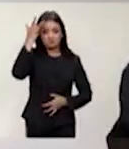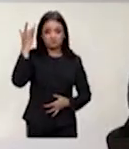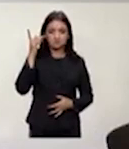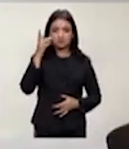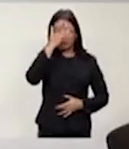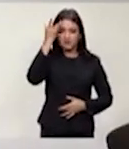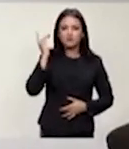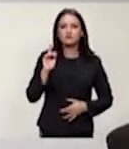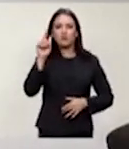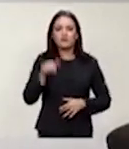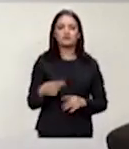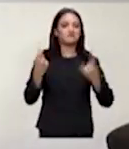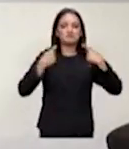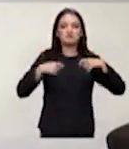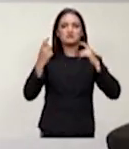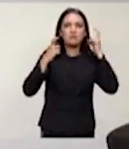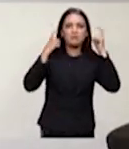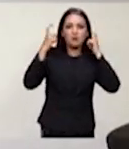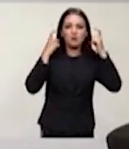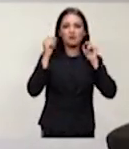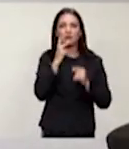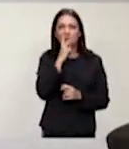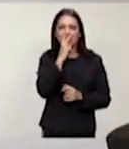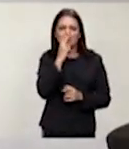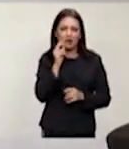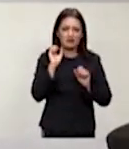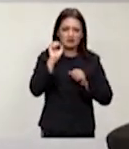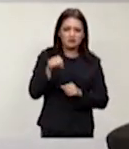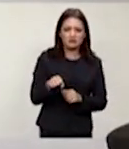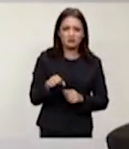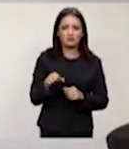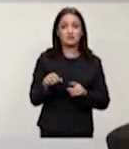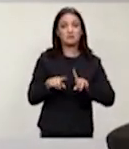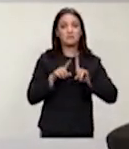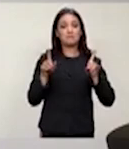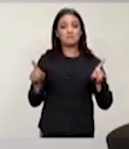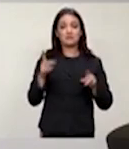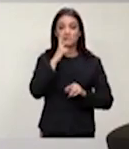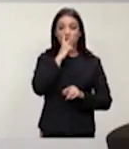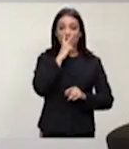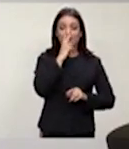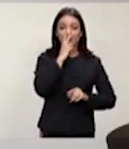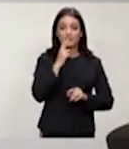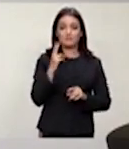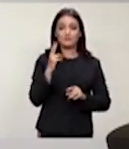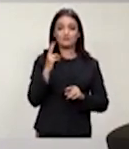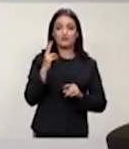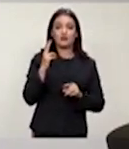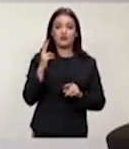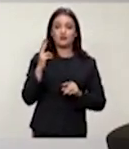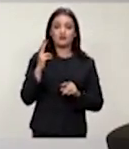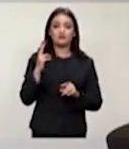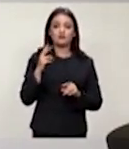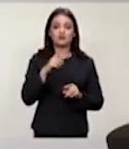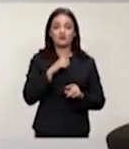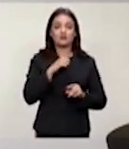dizer que nos induz a acreditar que teve como base a Constituição? Não.